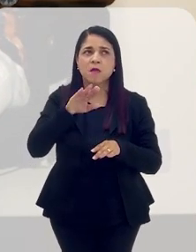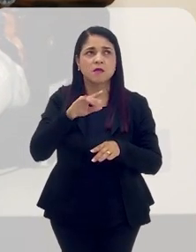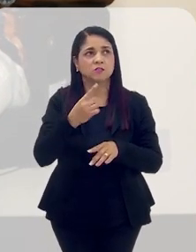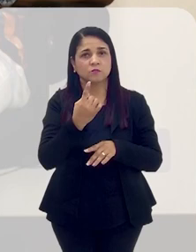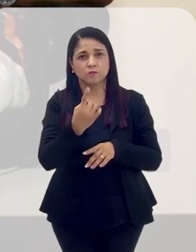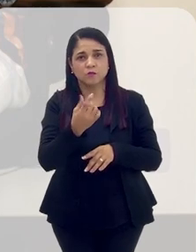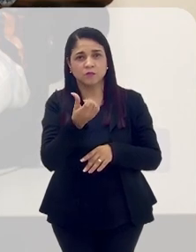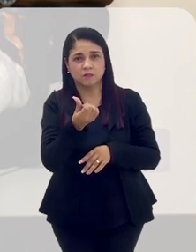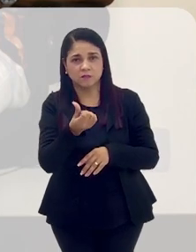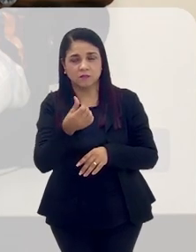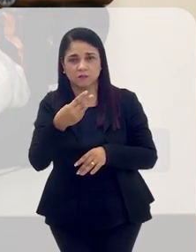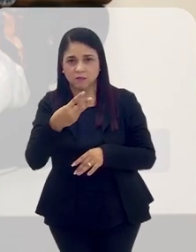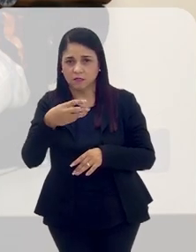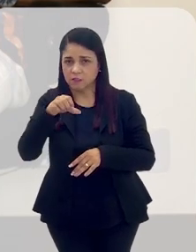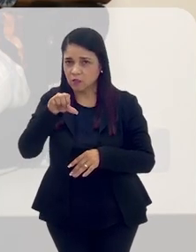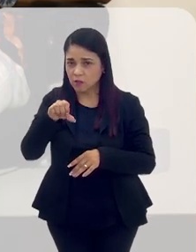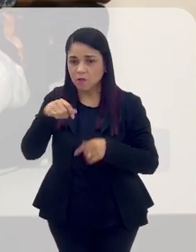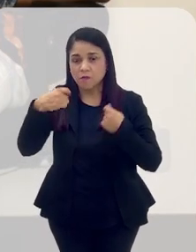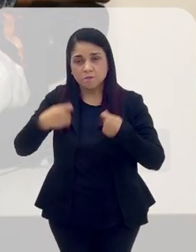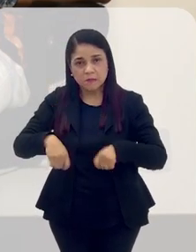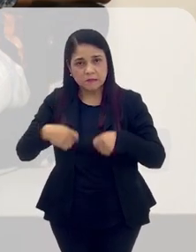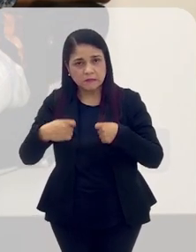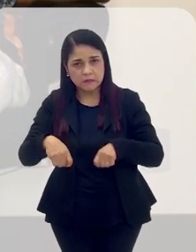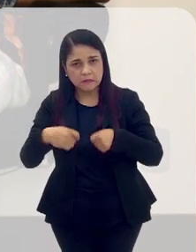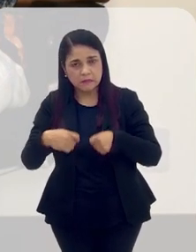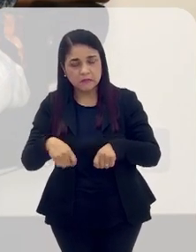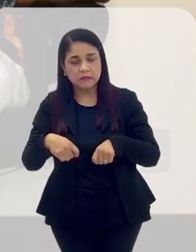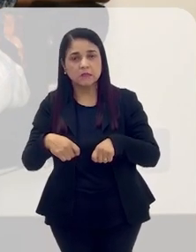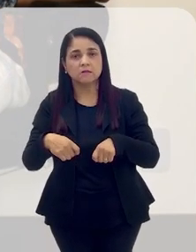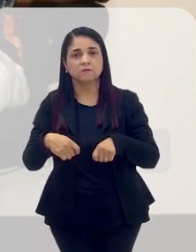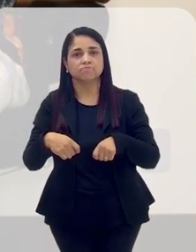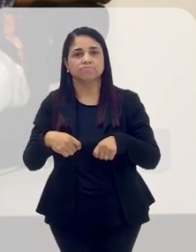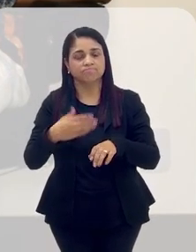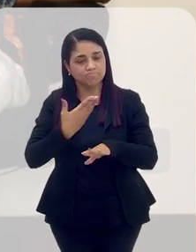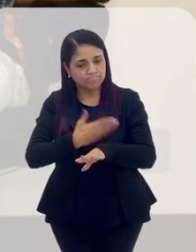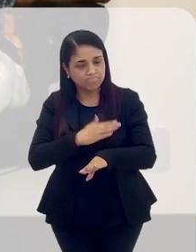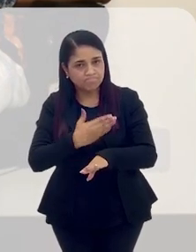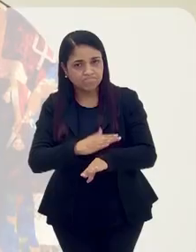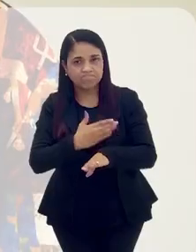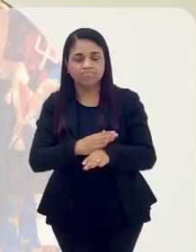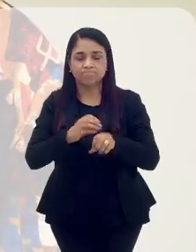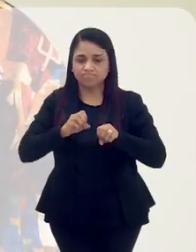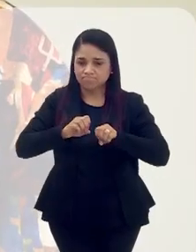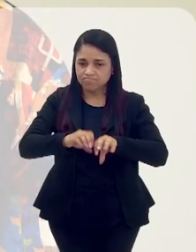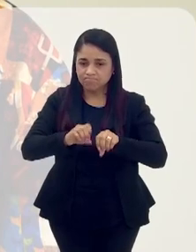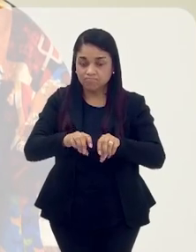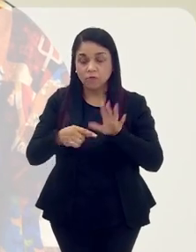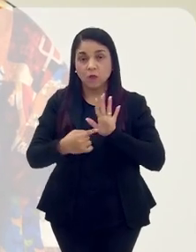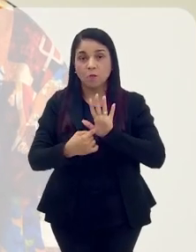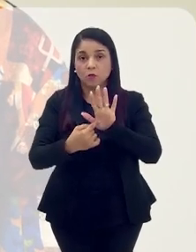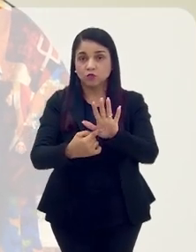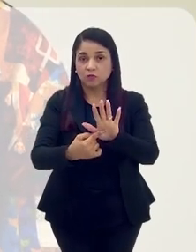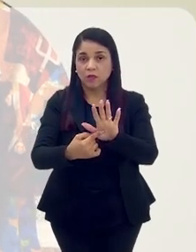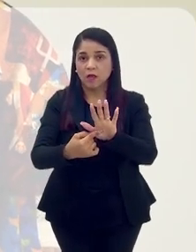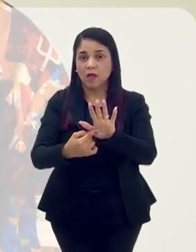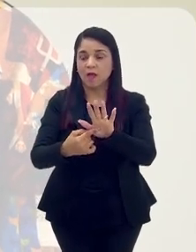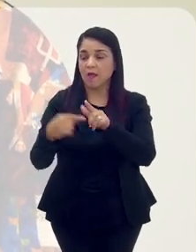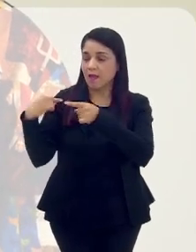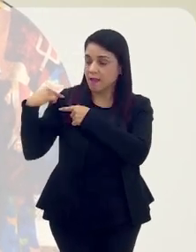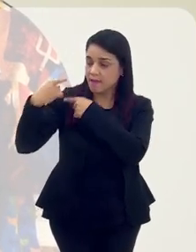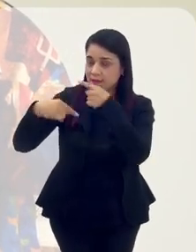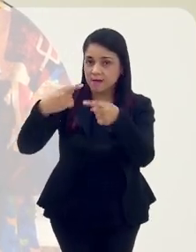.639, precisa ser posta em prática, na sua íntegra, mostrar essa herança